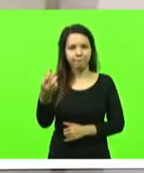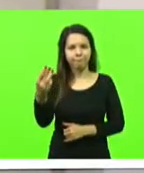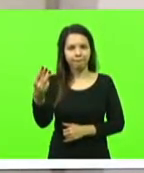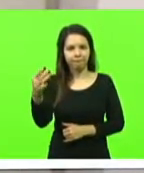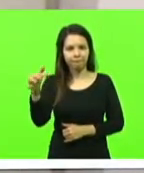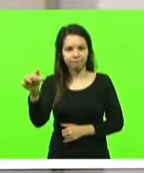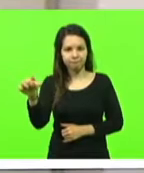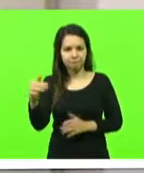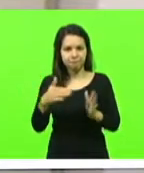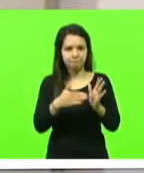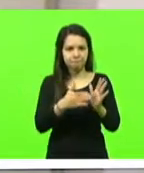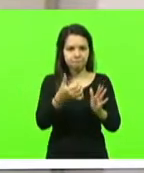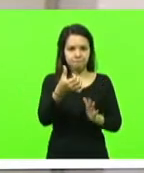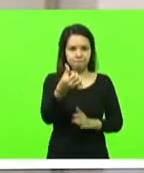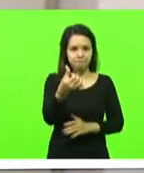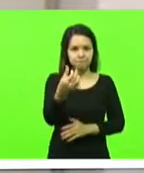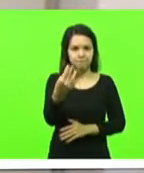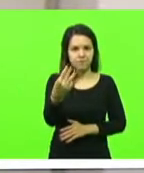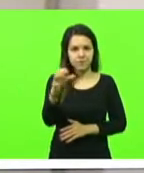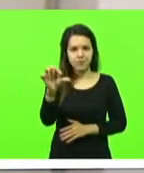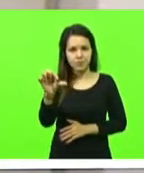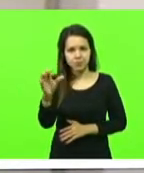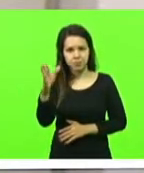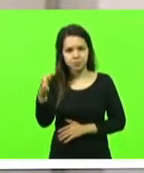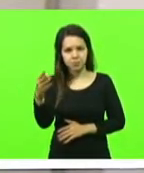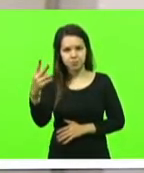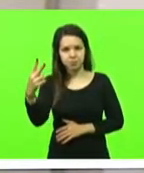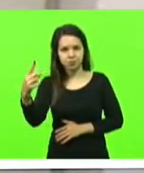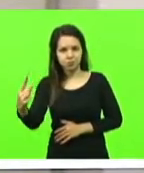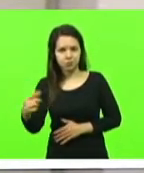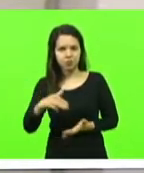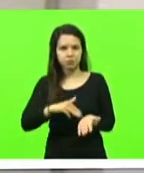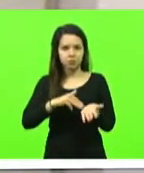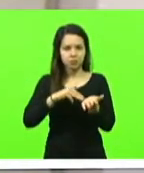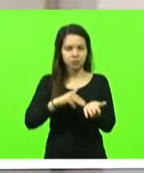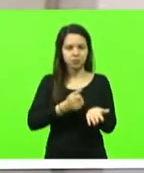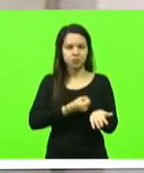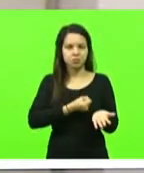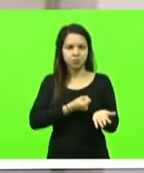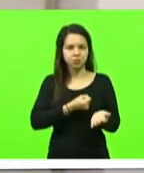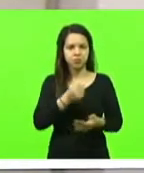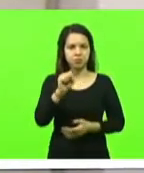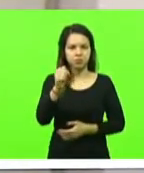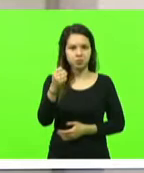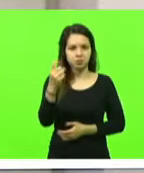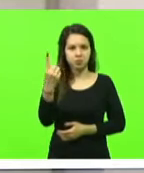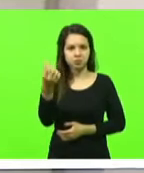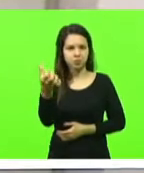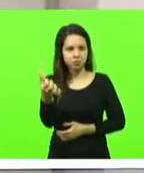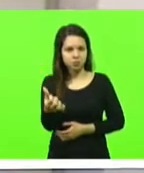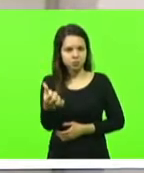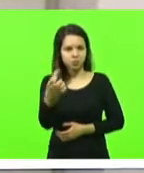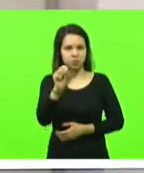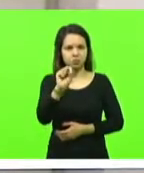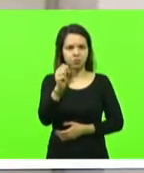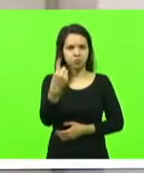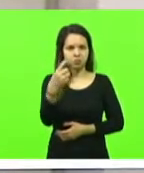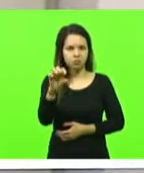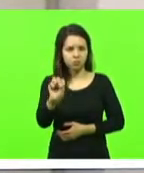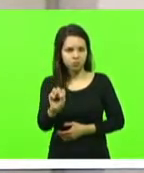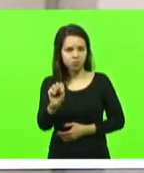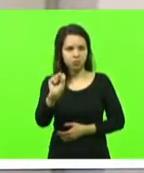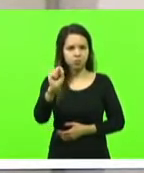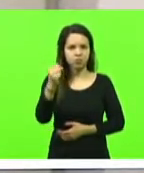a 639 barra 2021. As moções números 816, 818 e